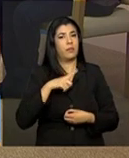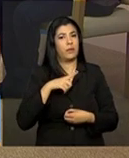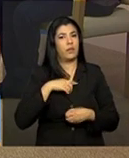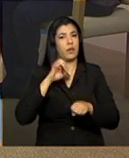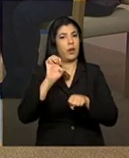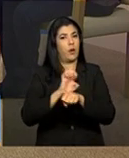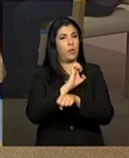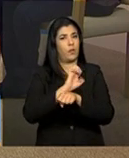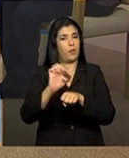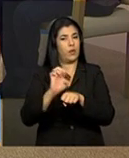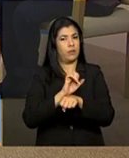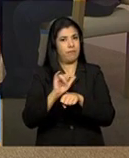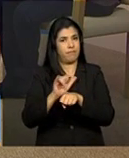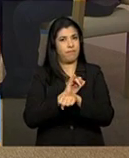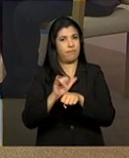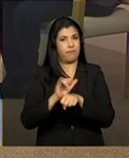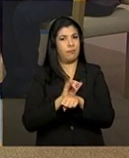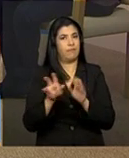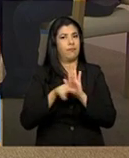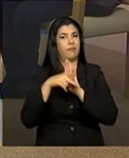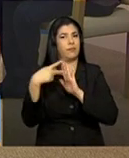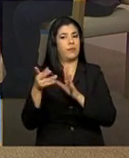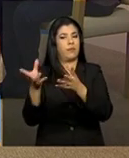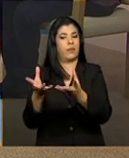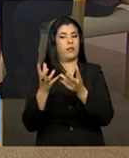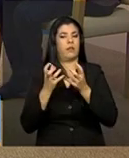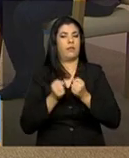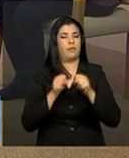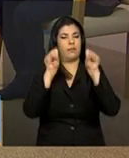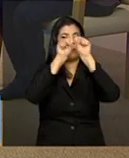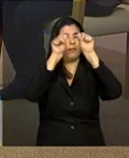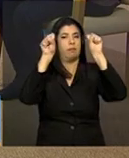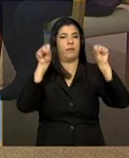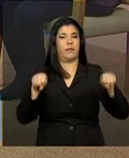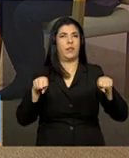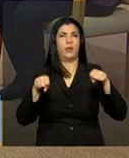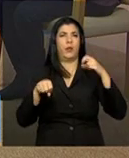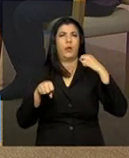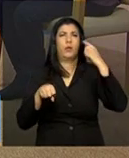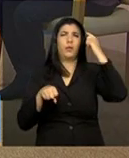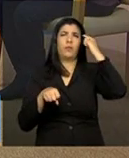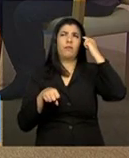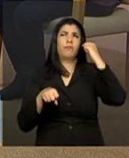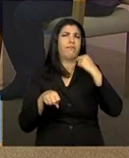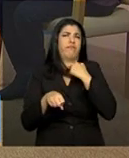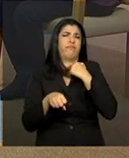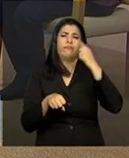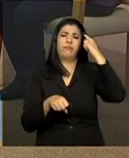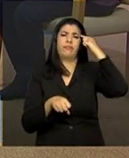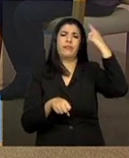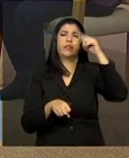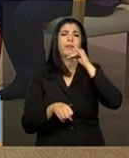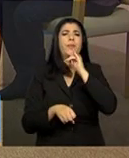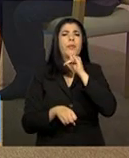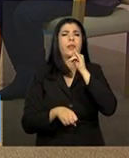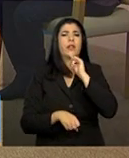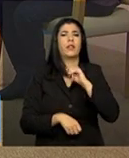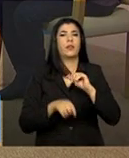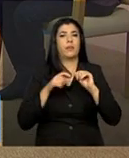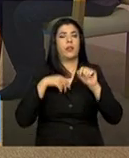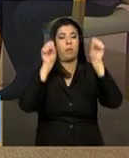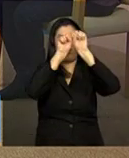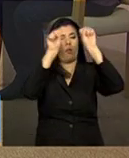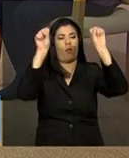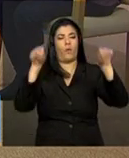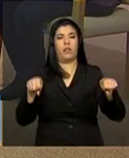adequada para isto. Então, não dá para imaginar um prontuário eletrônico com unidades que não